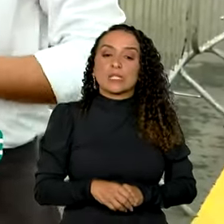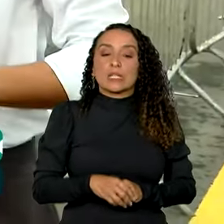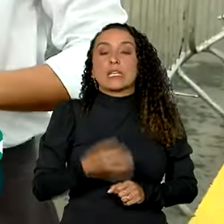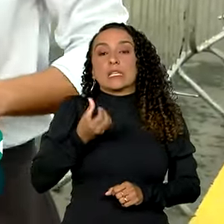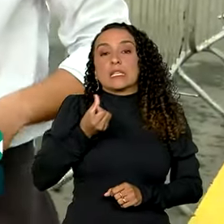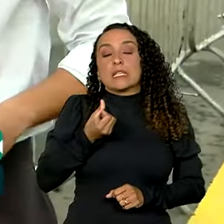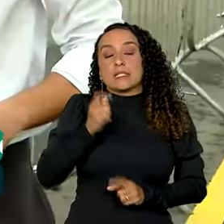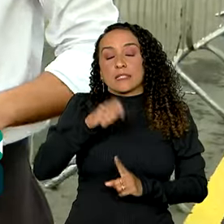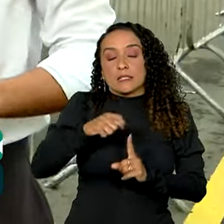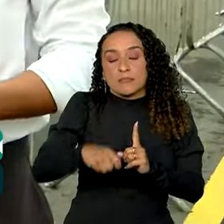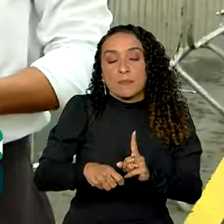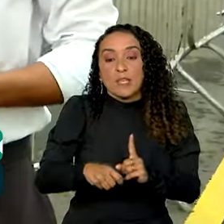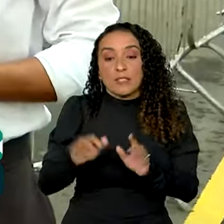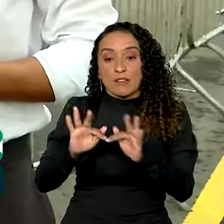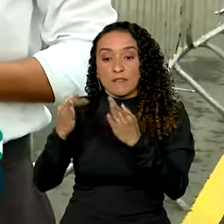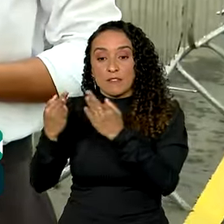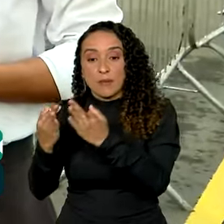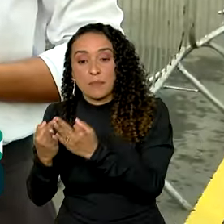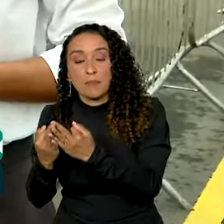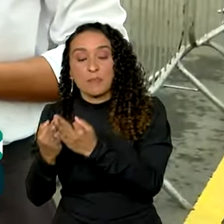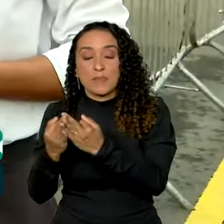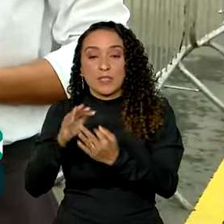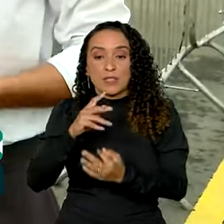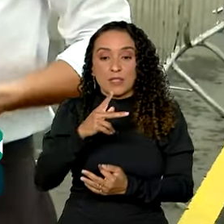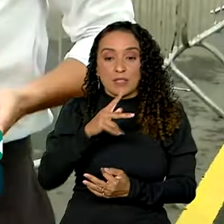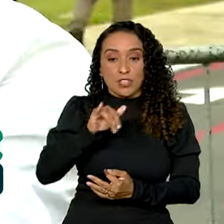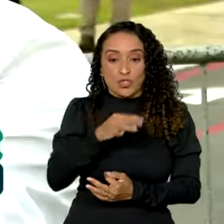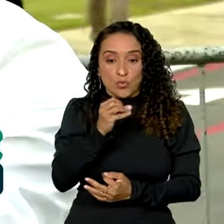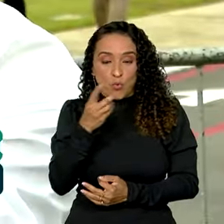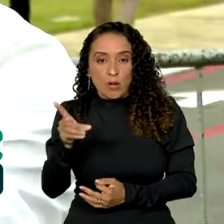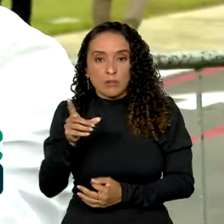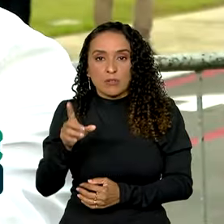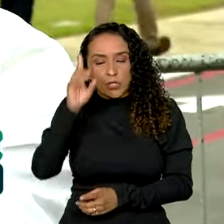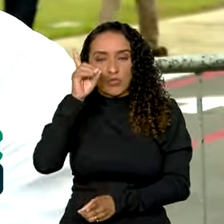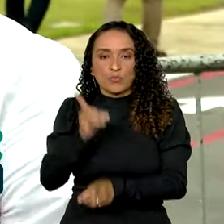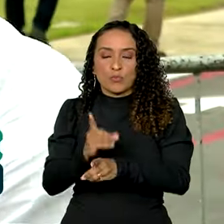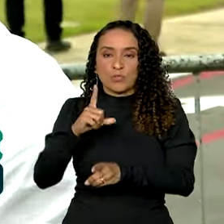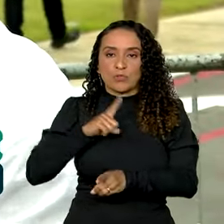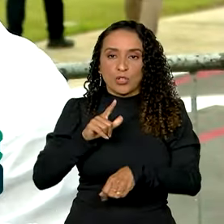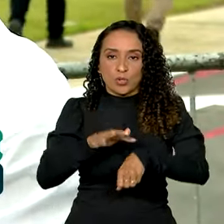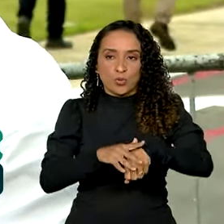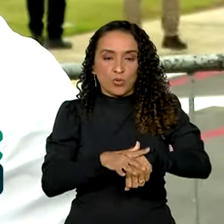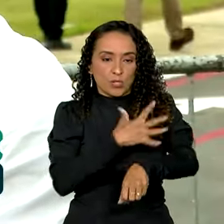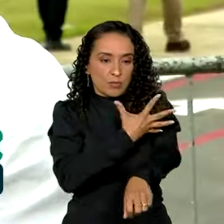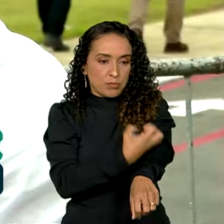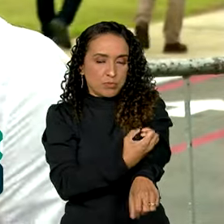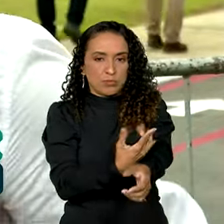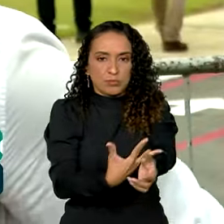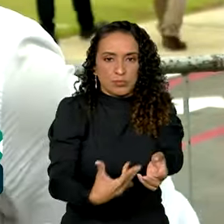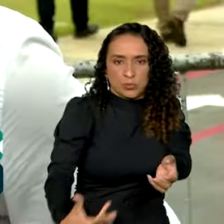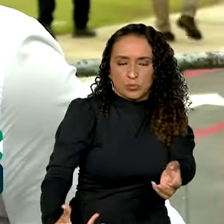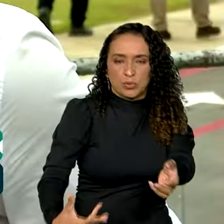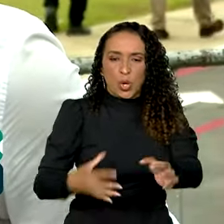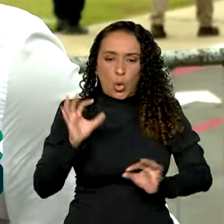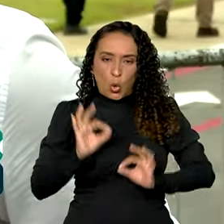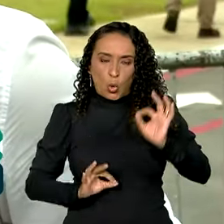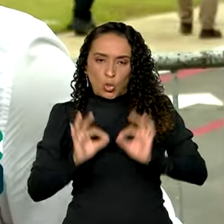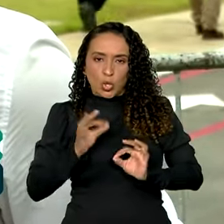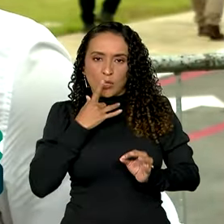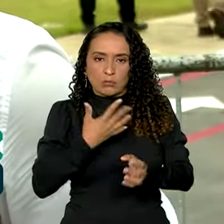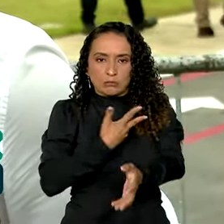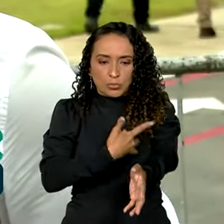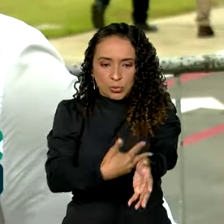vida, a família do João Pedro descobriu que ele tinha hemofilia, doença que afeta a capacidade do corpo de controlar a